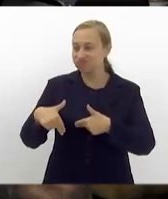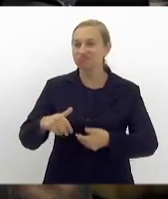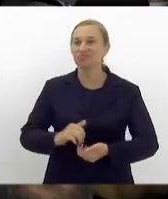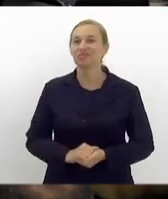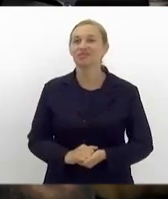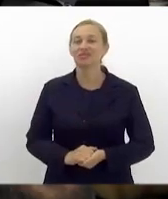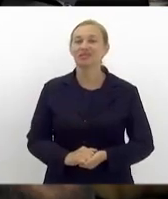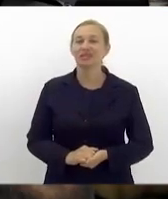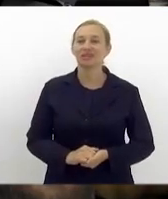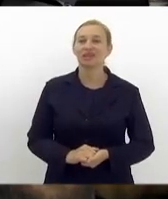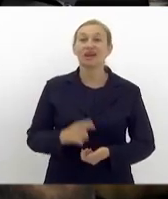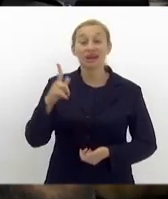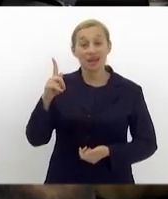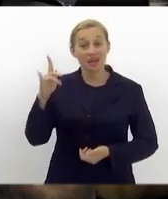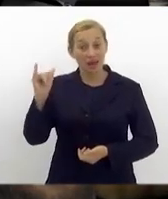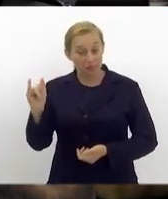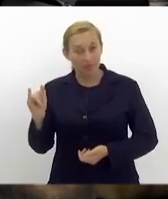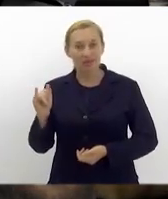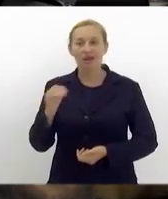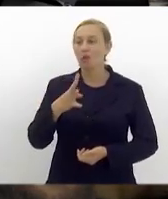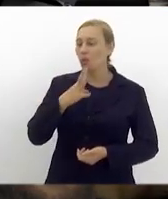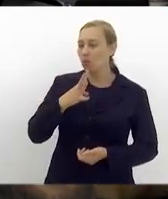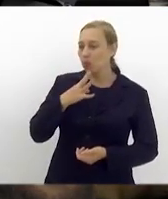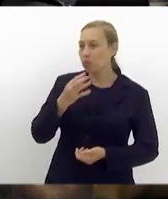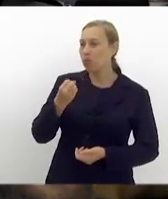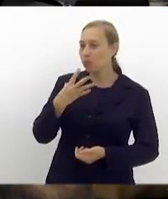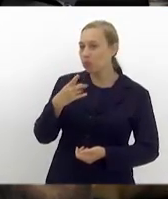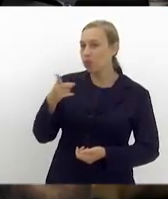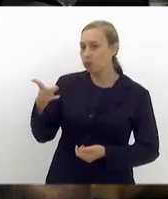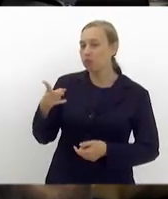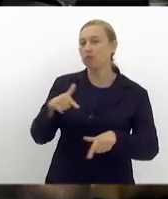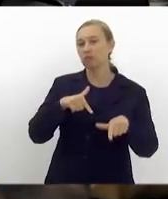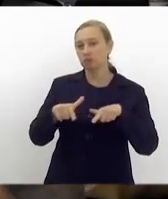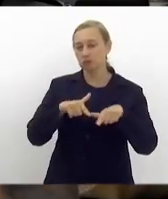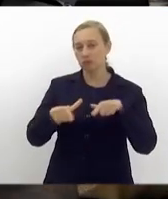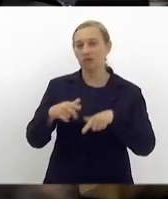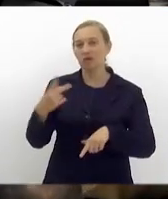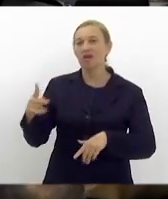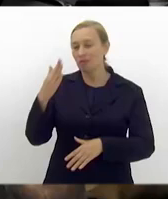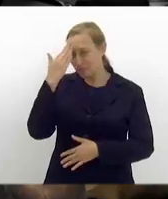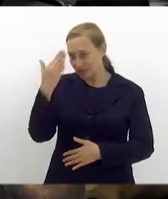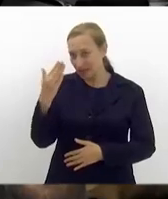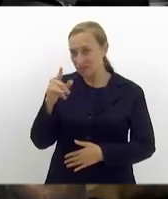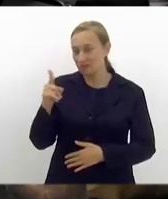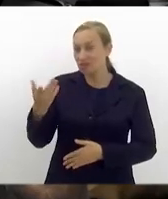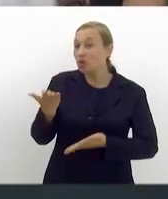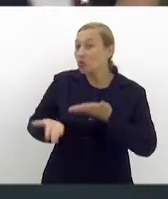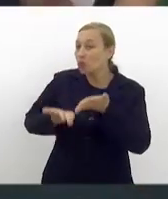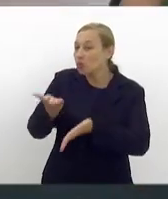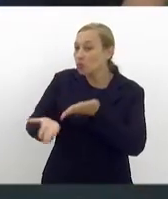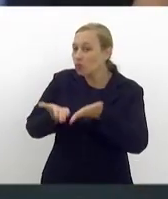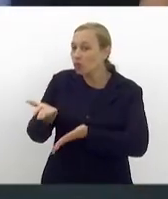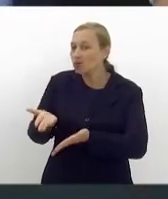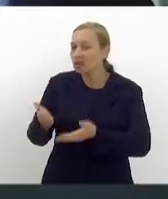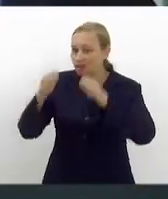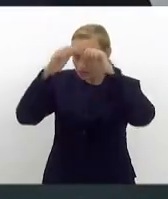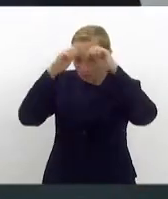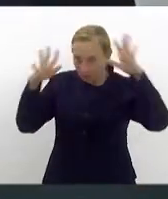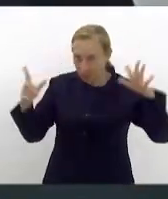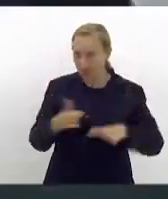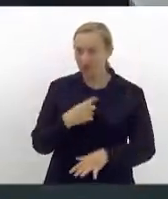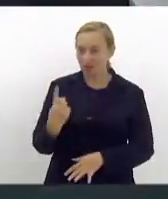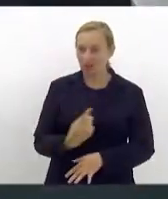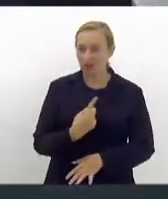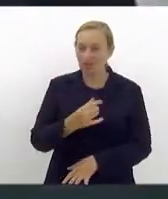A Gabi é muito conhecida. Já conheço o trabalho dela. Muito obrigada, Gabi, por você cuidar dos nossos autistas. O